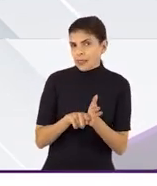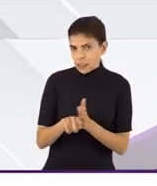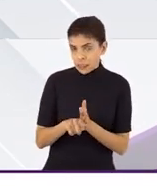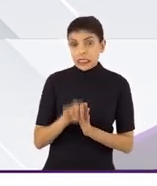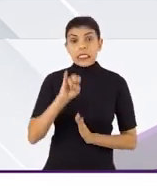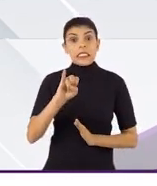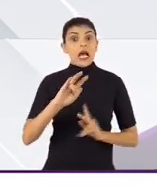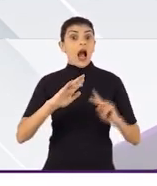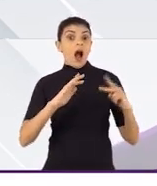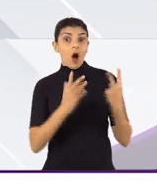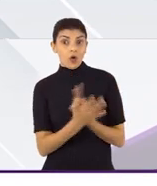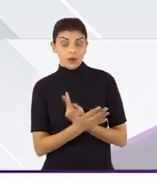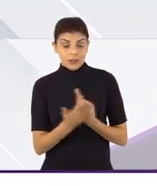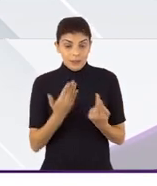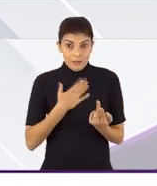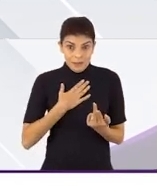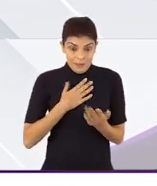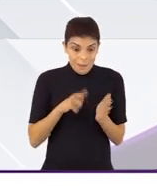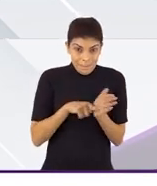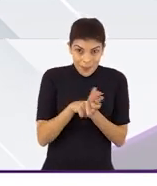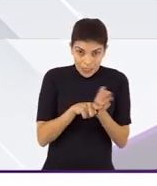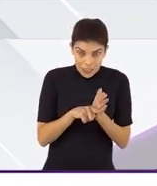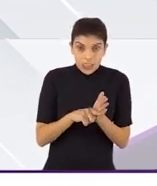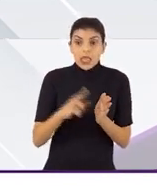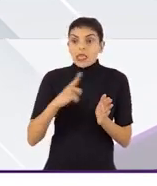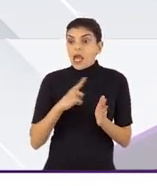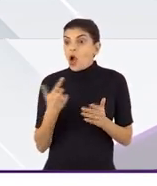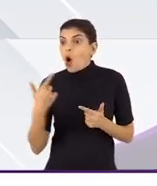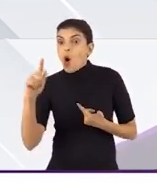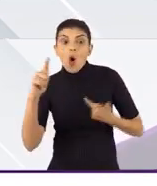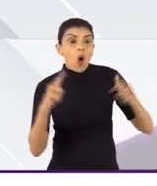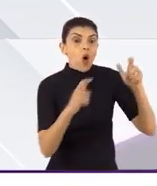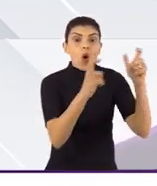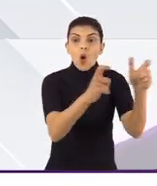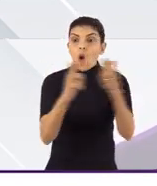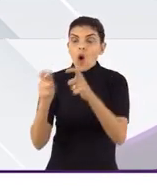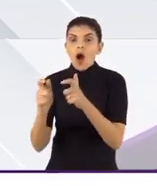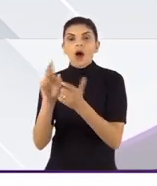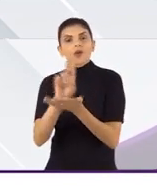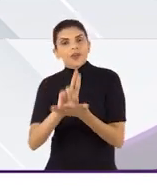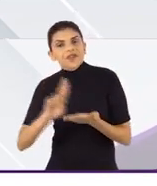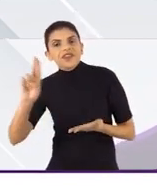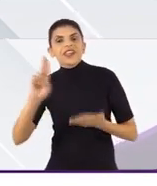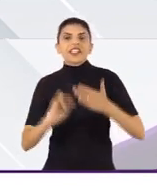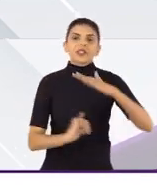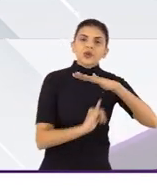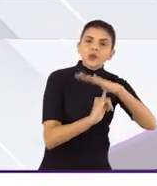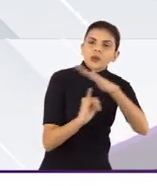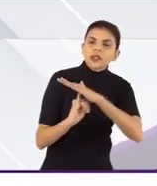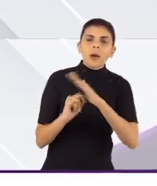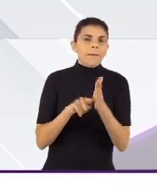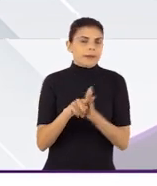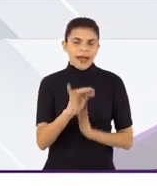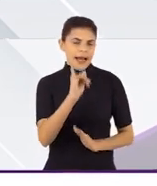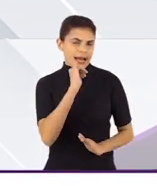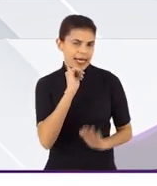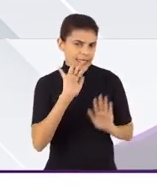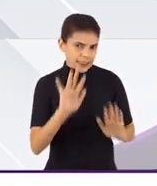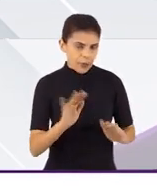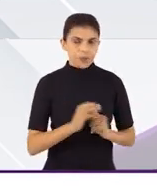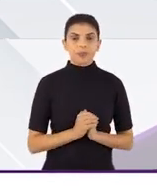Pesquisa se aquele estudo for ocorrer em mais de uma instituição de pesquisa.